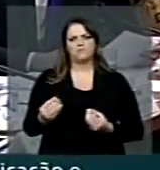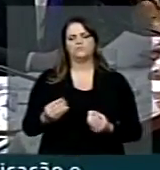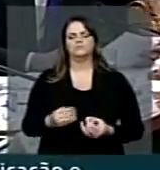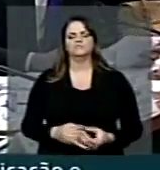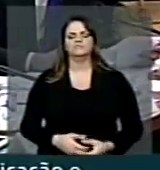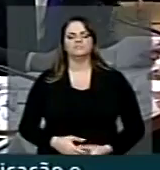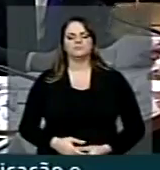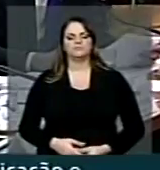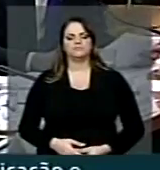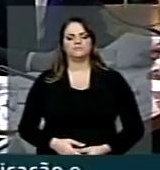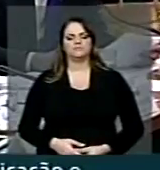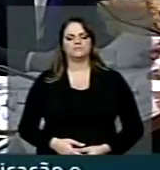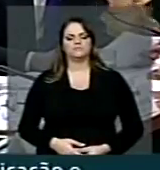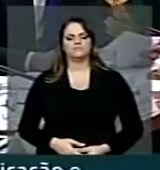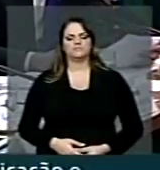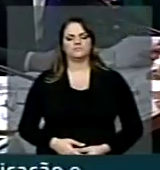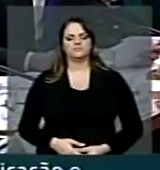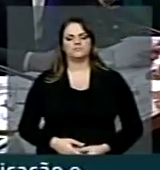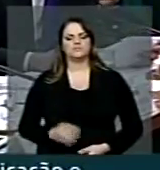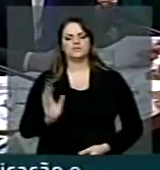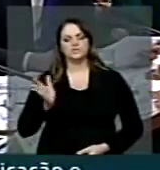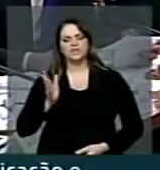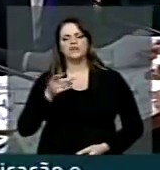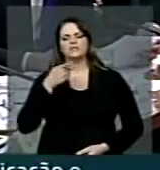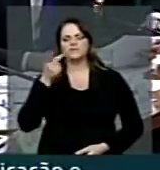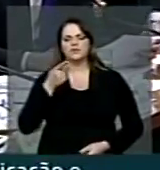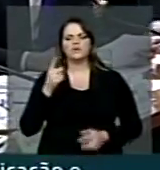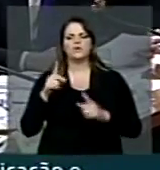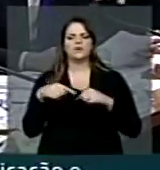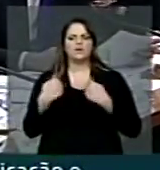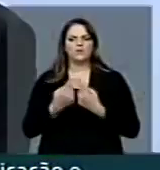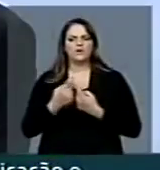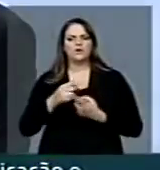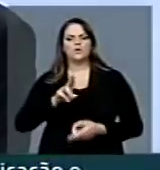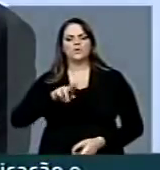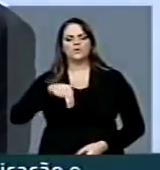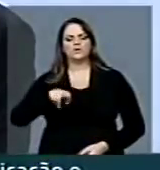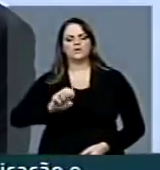da reunião da Unasul e as providências que foram adotadas.